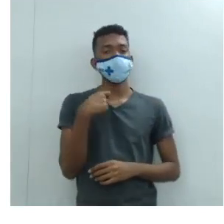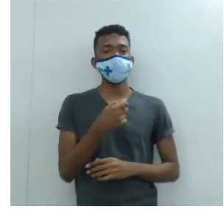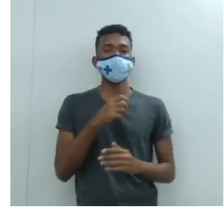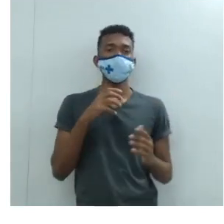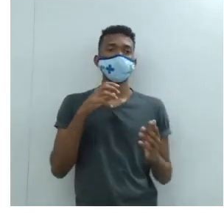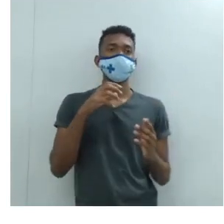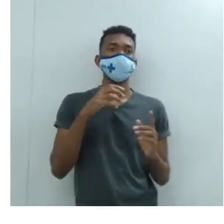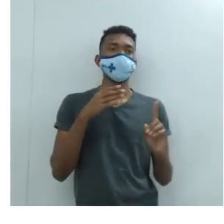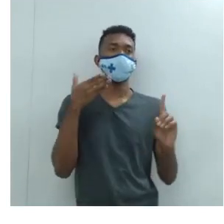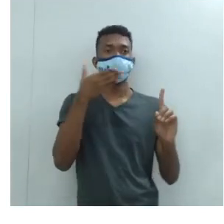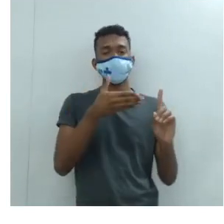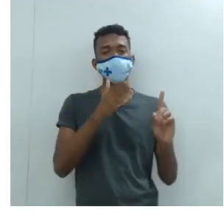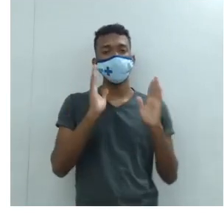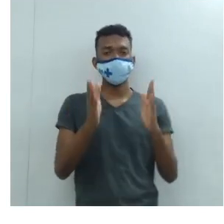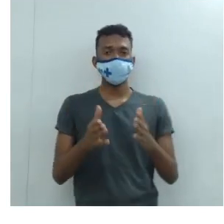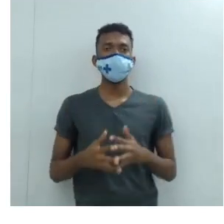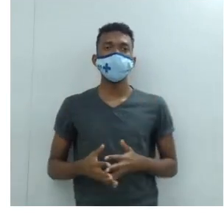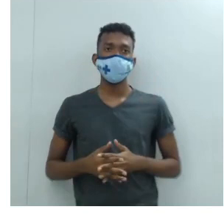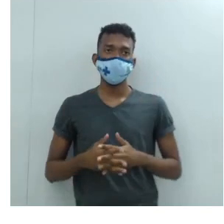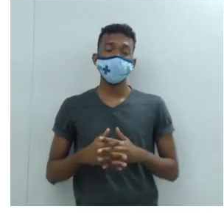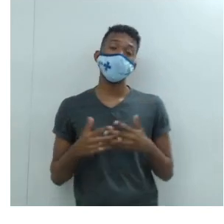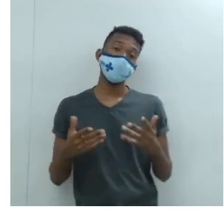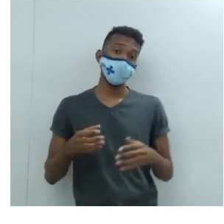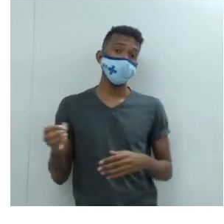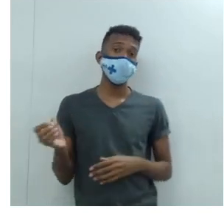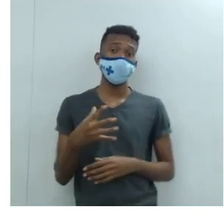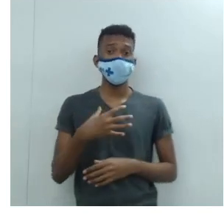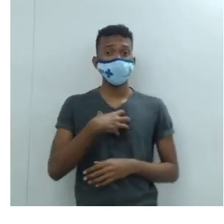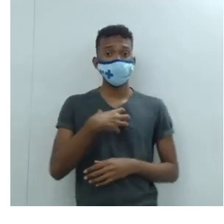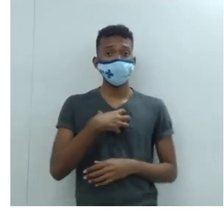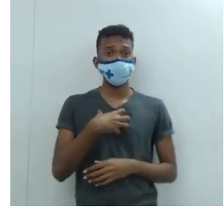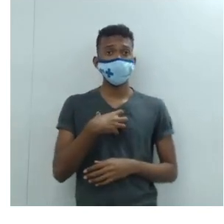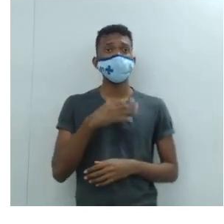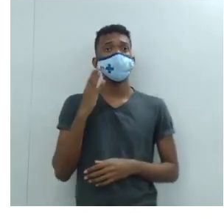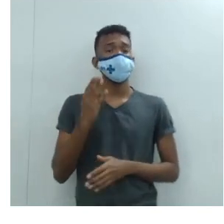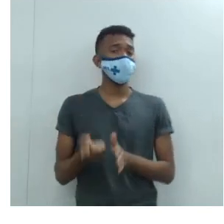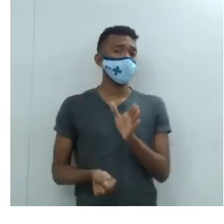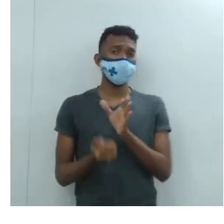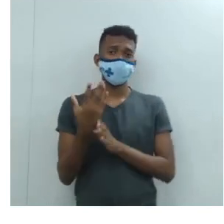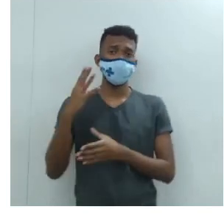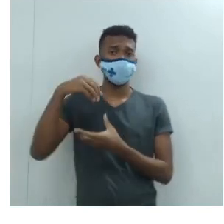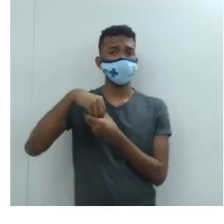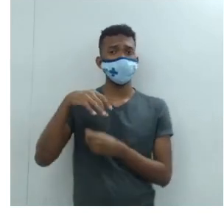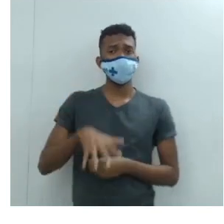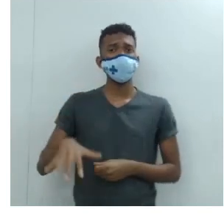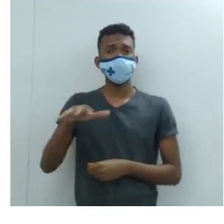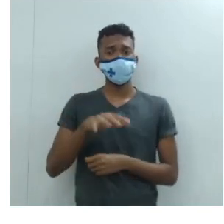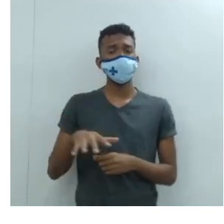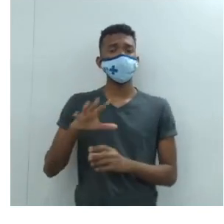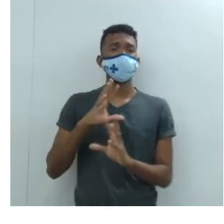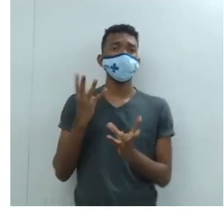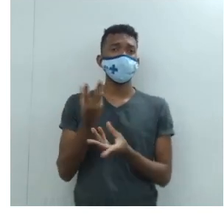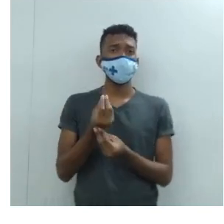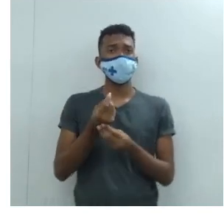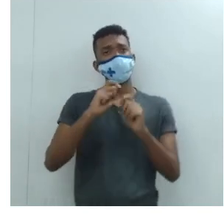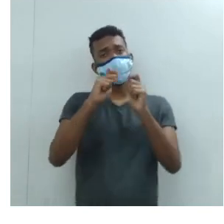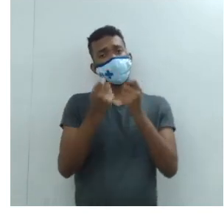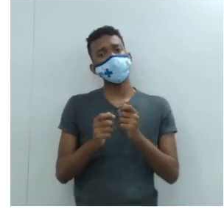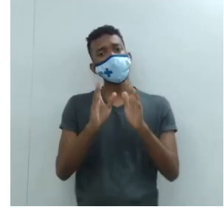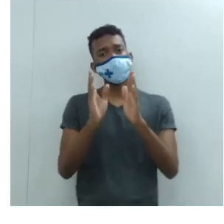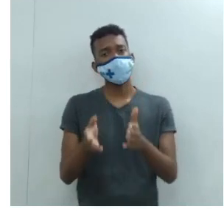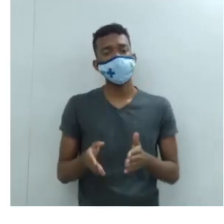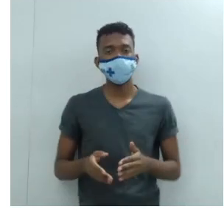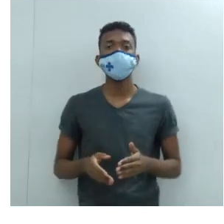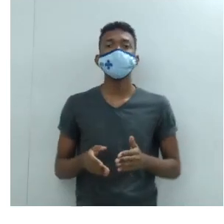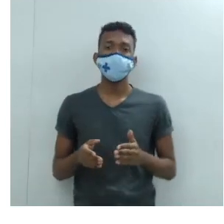Então esta nova concepção expressou-se nas artes plásticas, né?